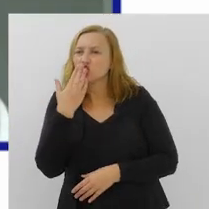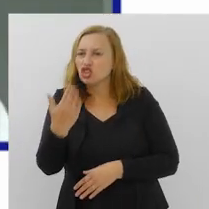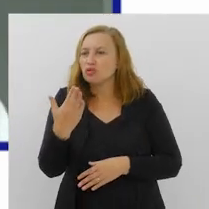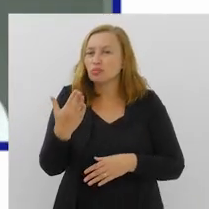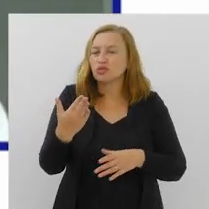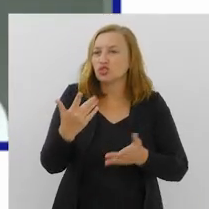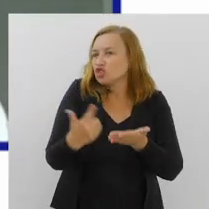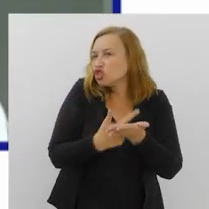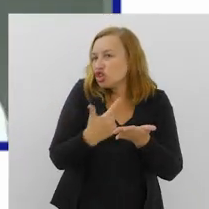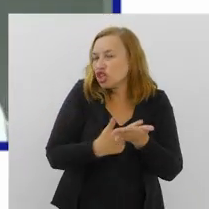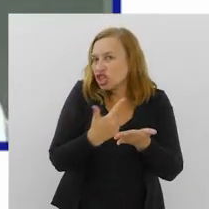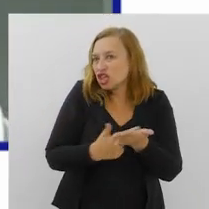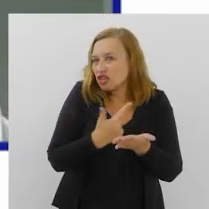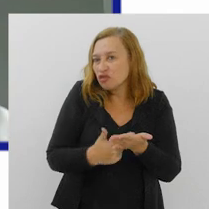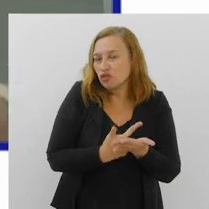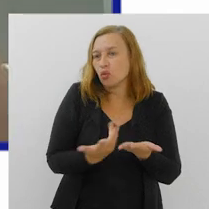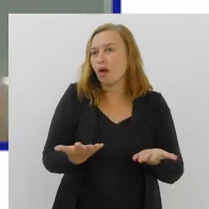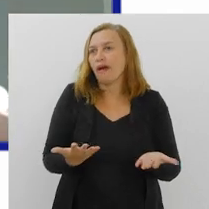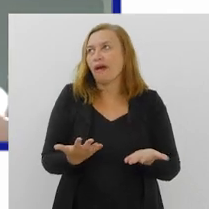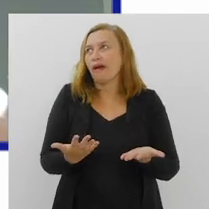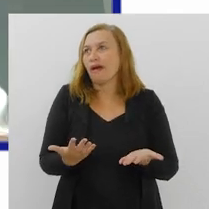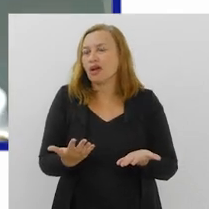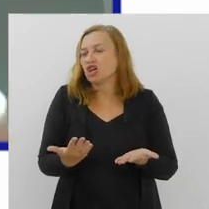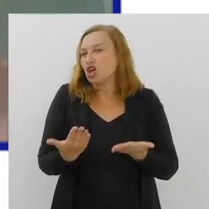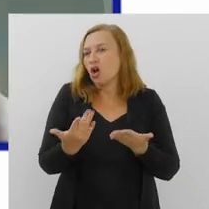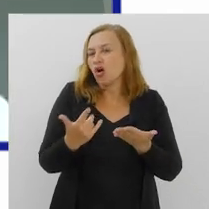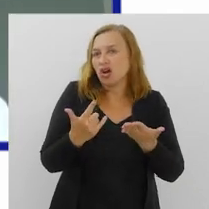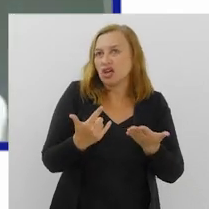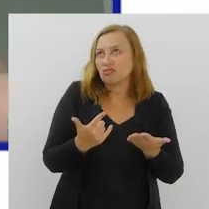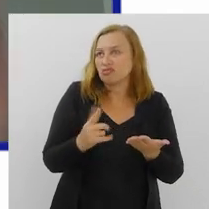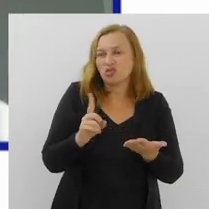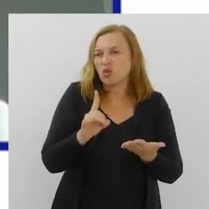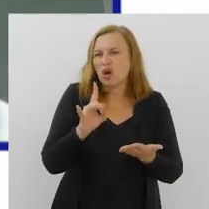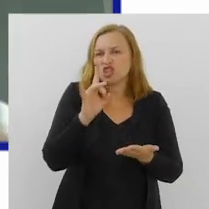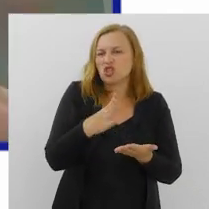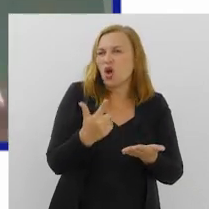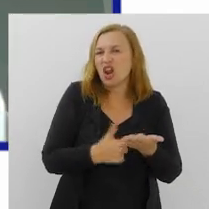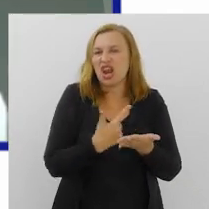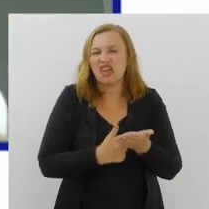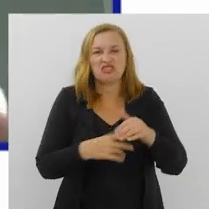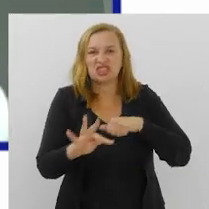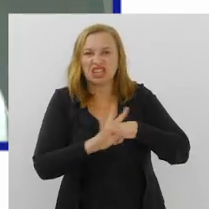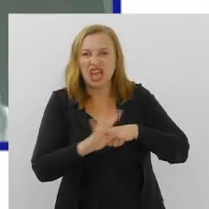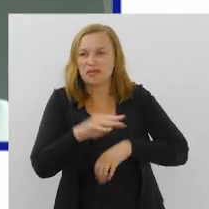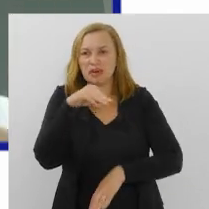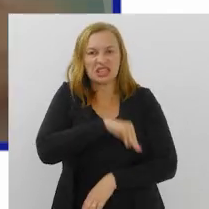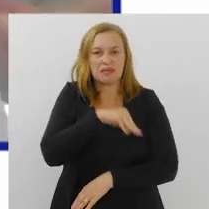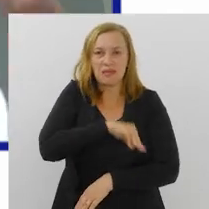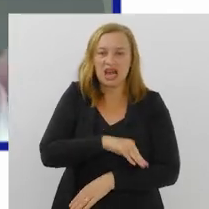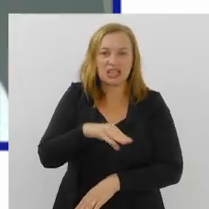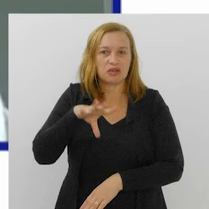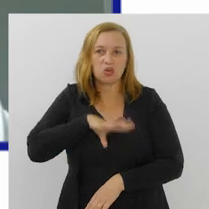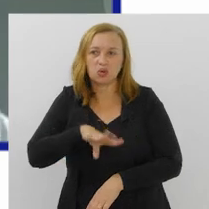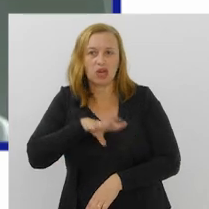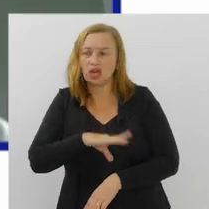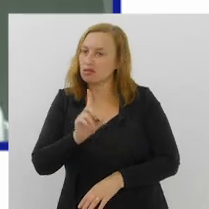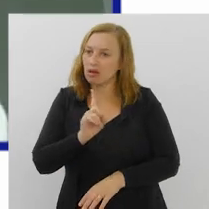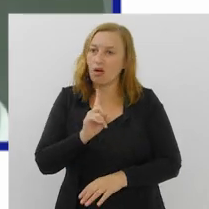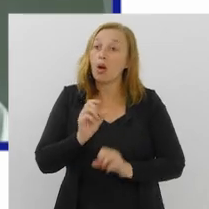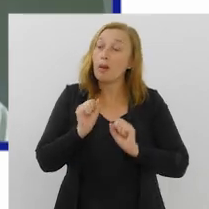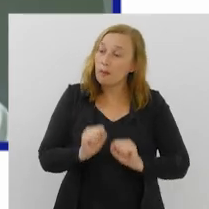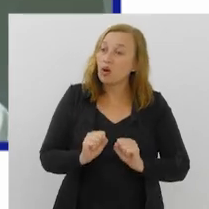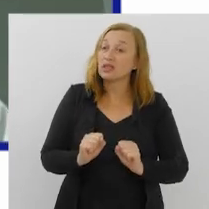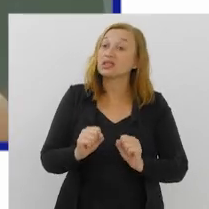livro, não sendo exigido livro técnico, de matemática e português, os livros de leitura,